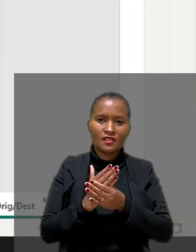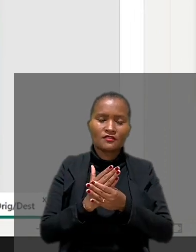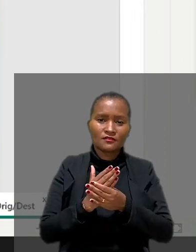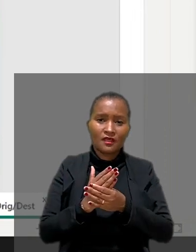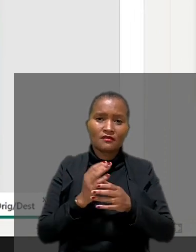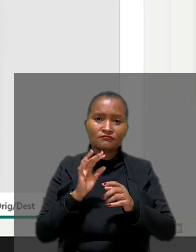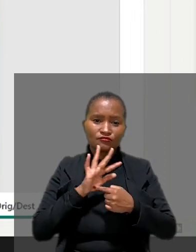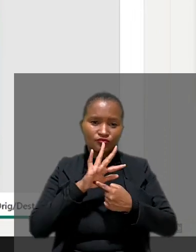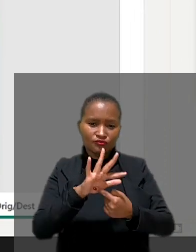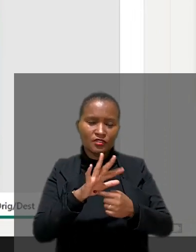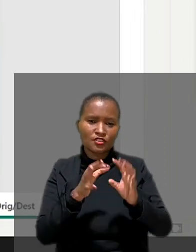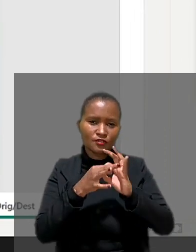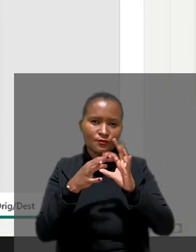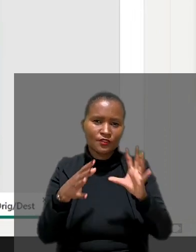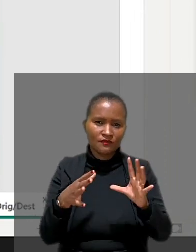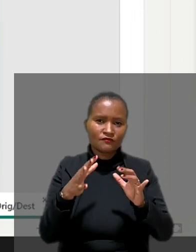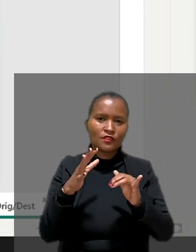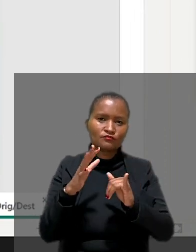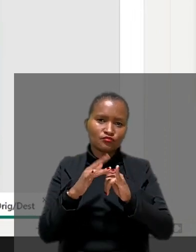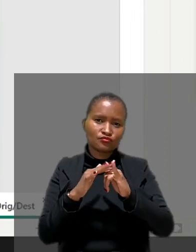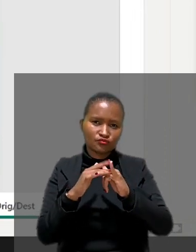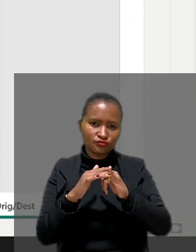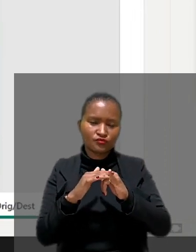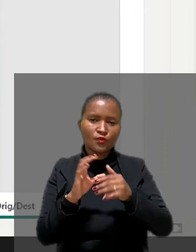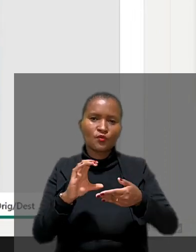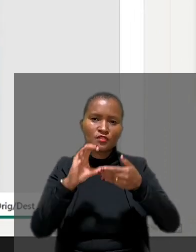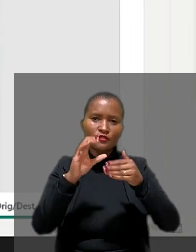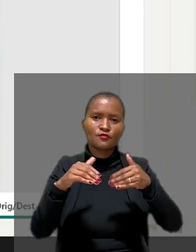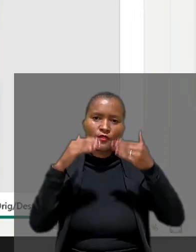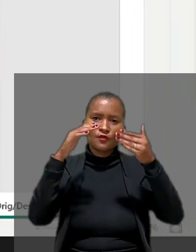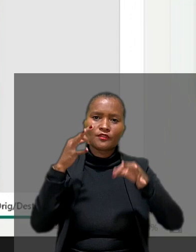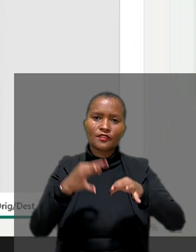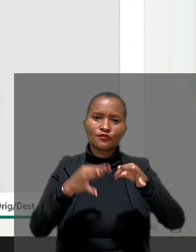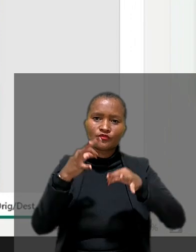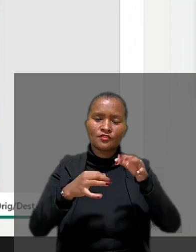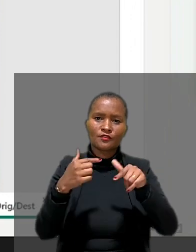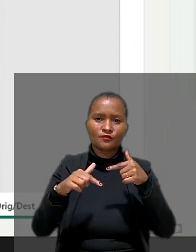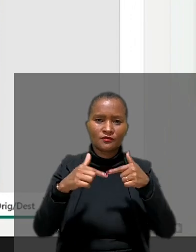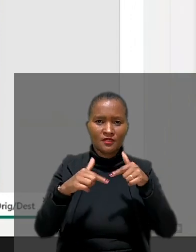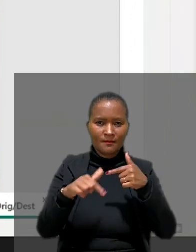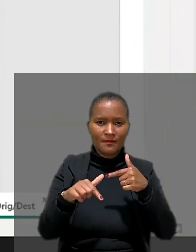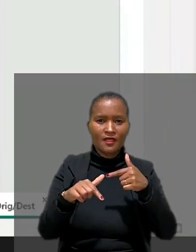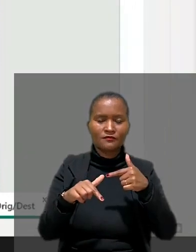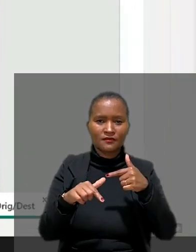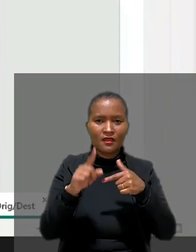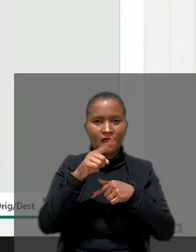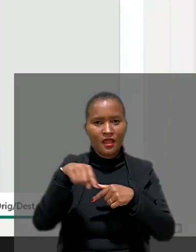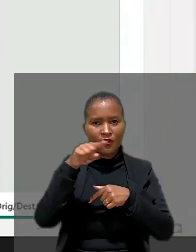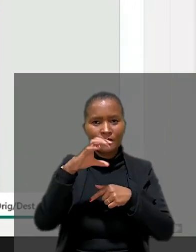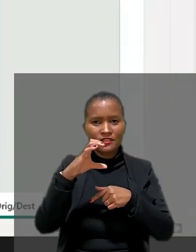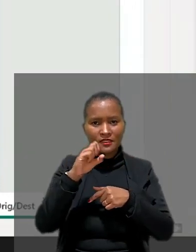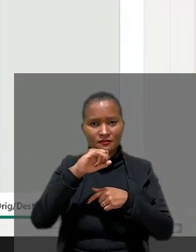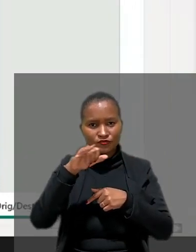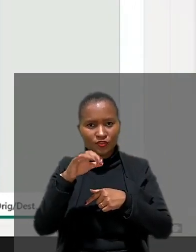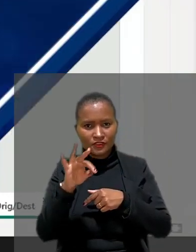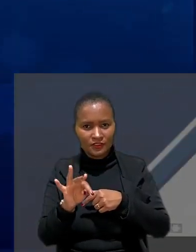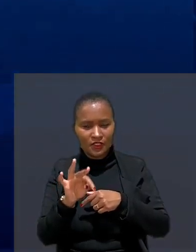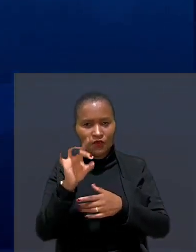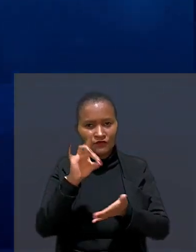disponíveis no canal do Conselho Superior da Justiça do Trabalho no YouTube. Arroba CSJT Oficial.